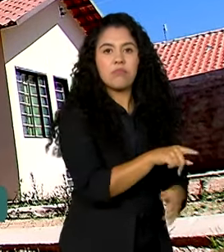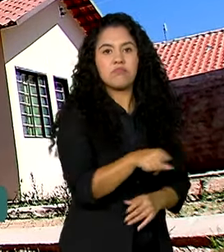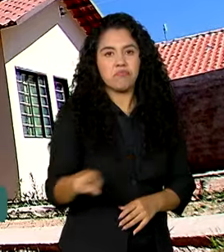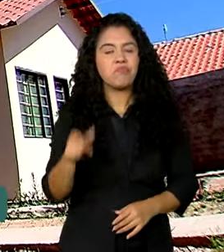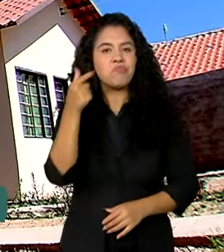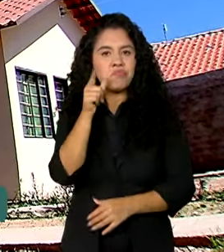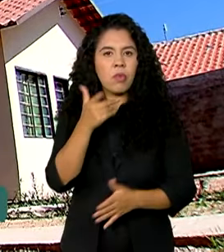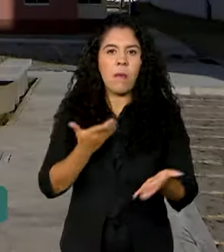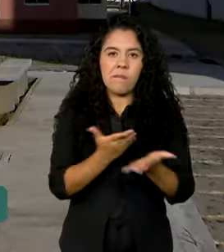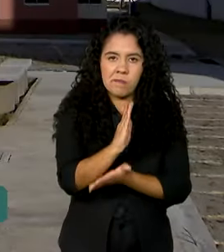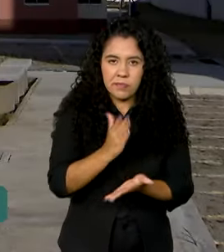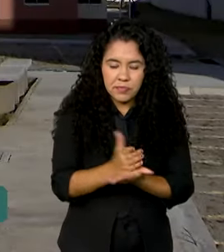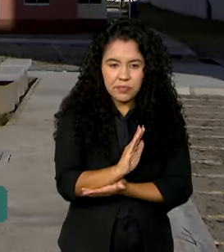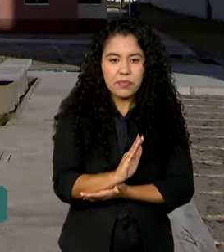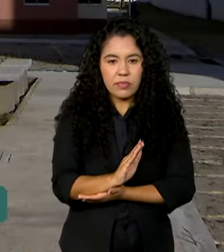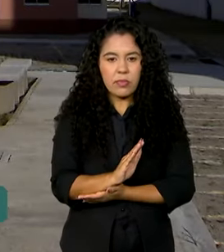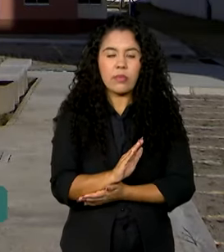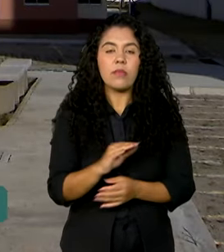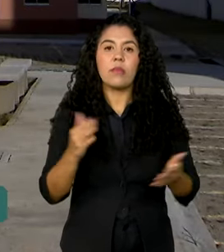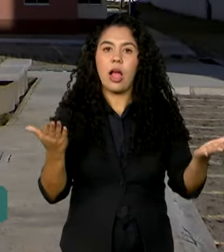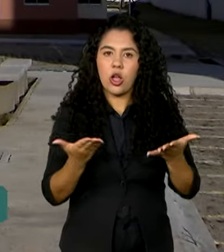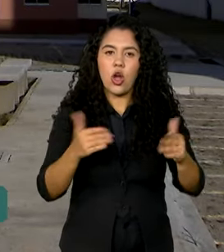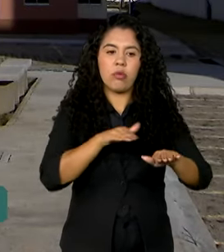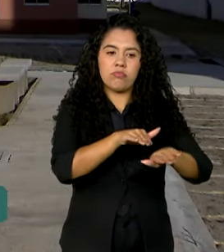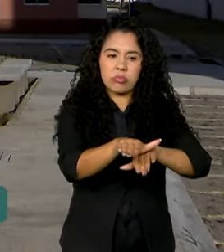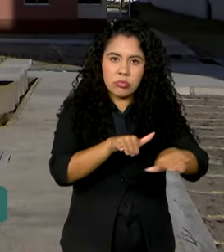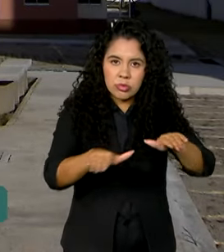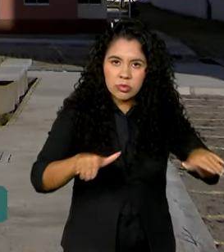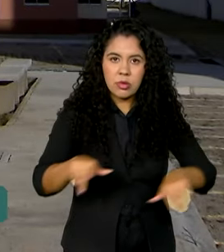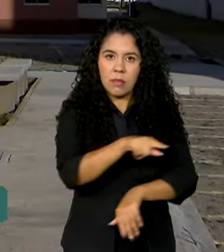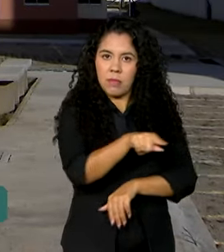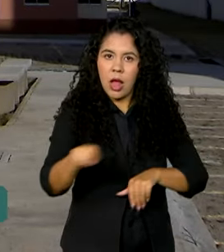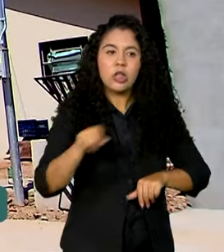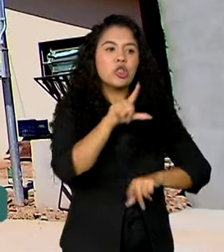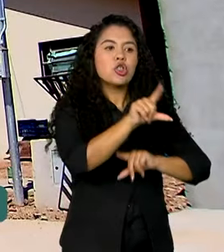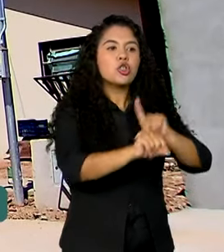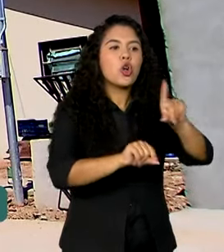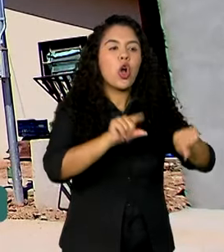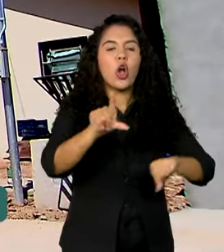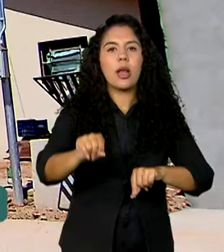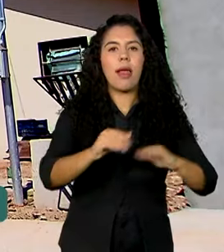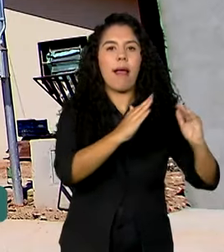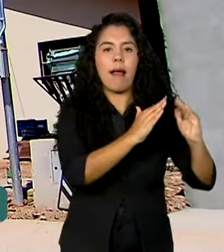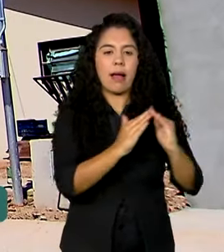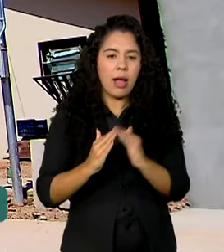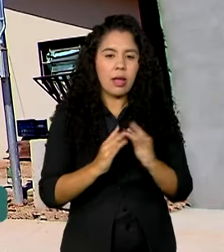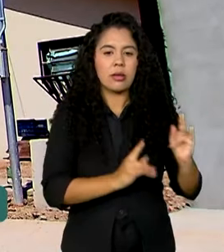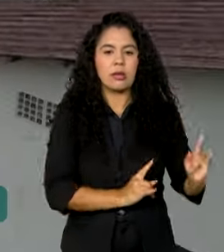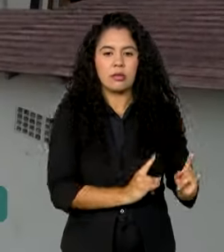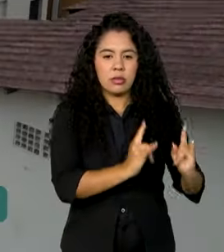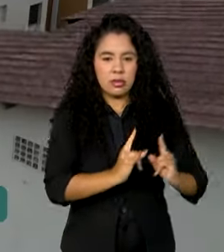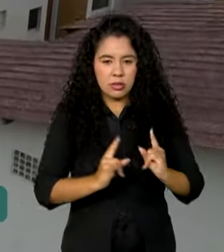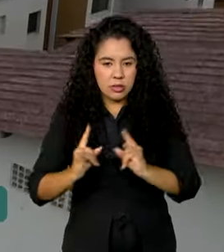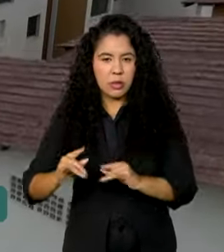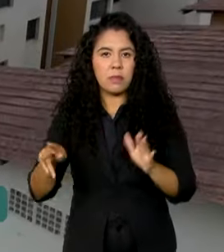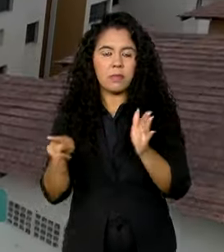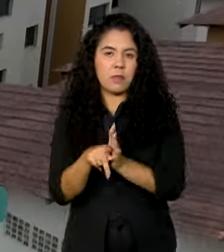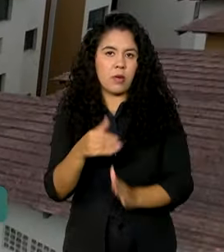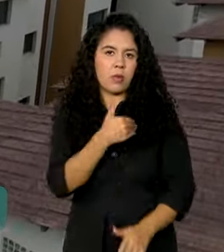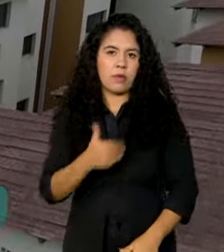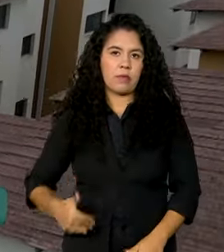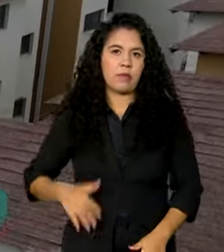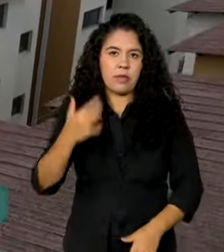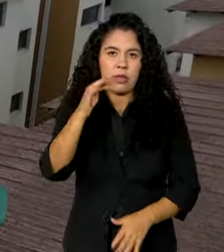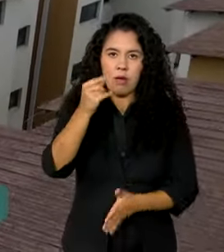Ministério das Cidades e estão sendo convocadas para escolha de imóveis subsidiados integralmente pelo governo